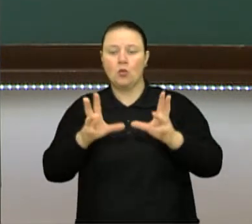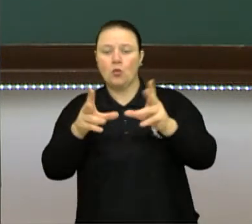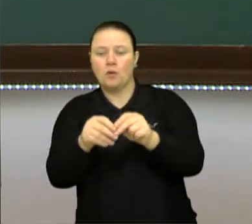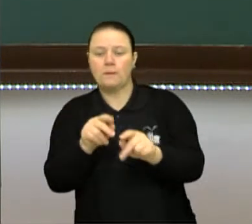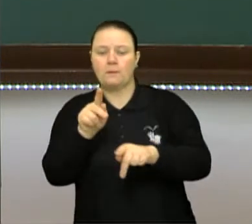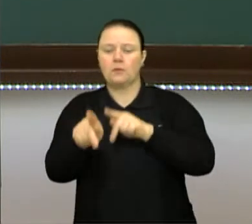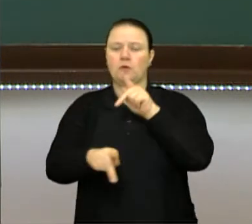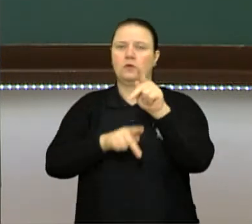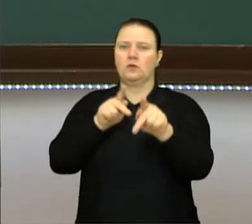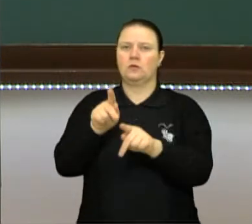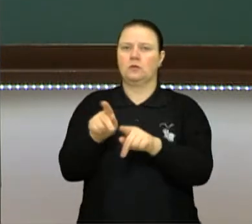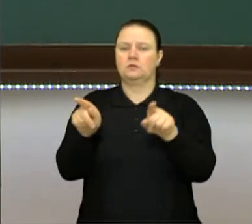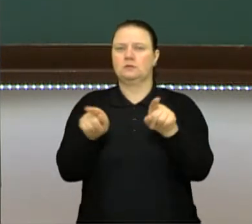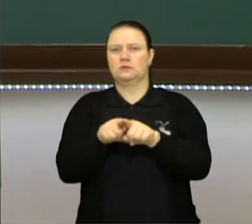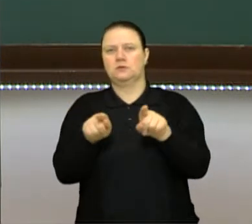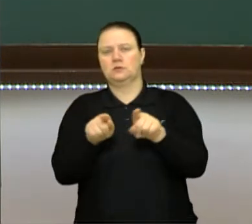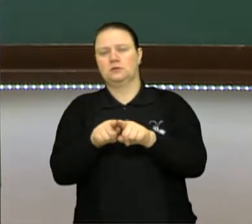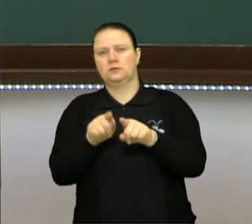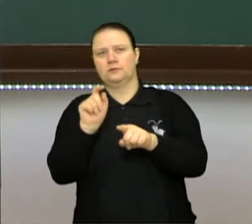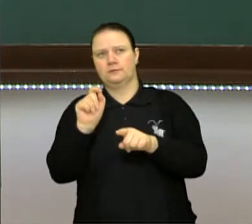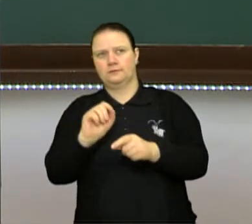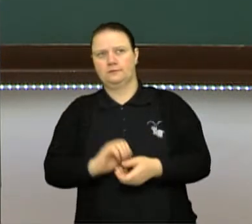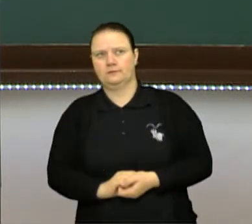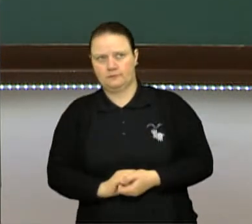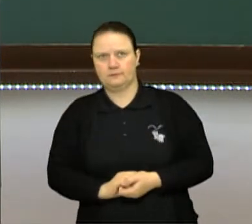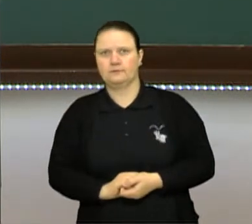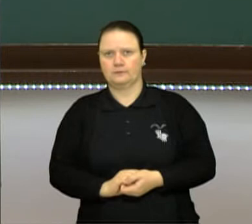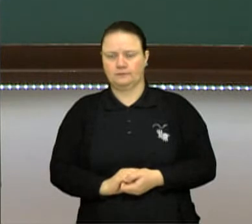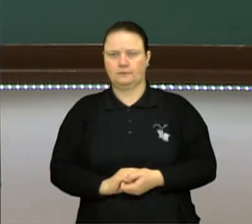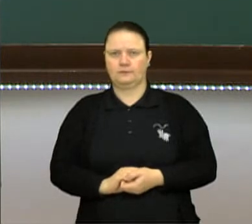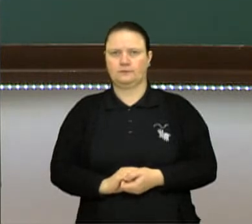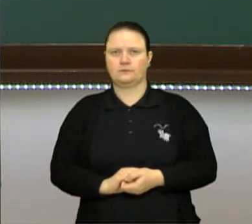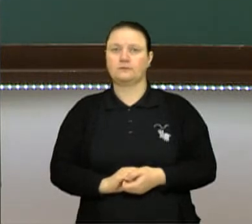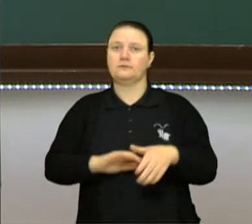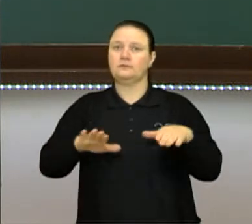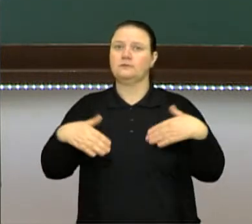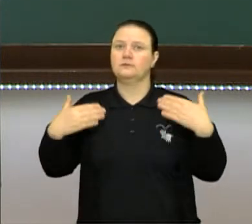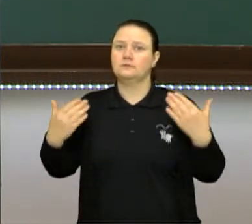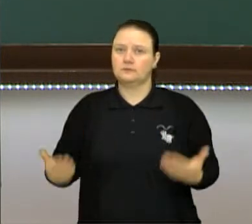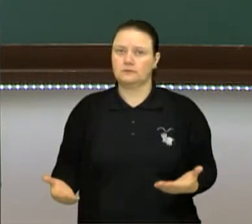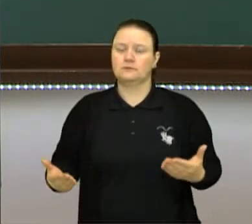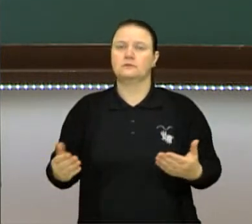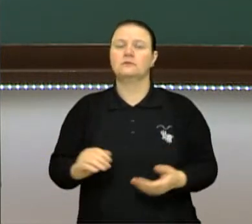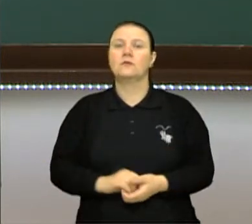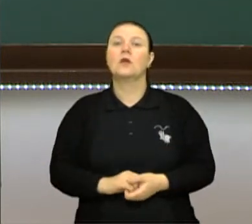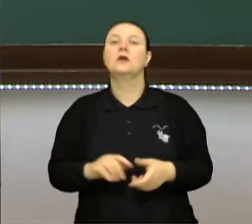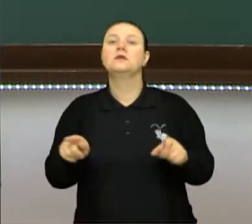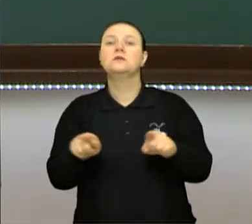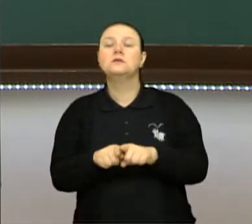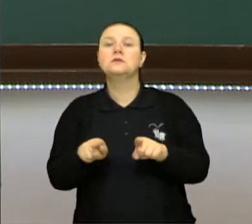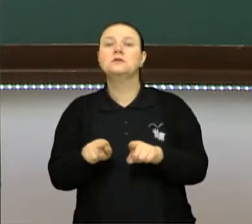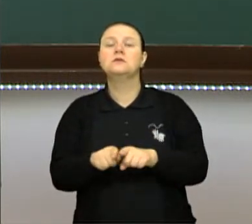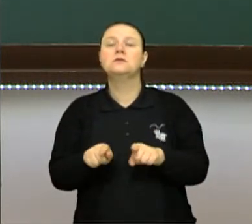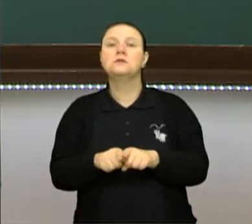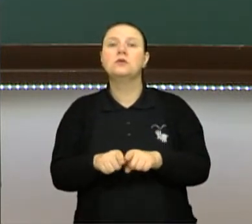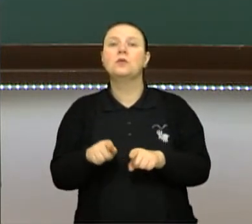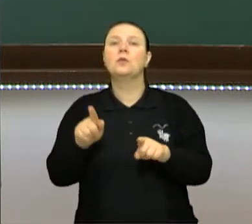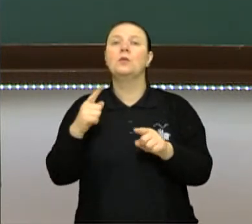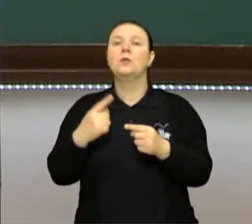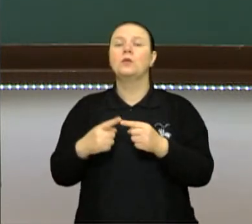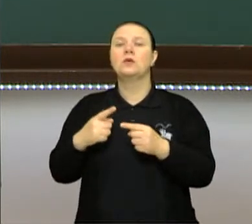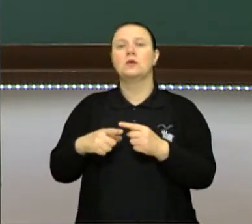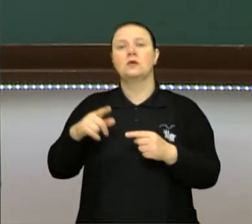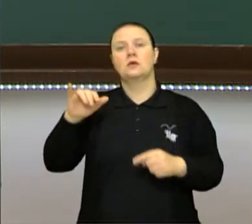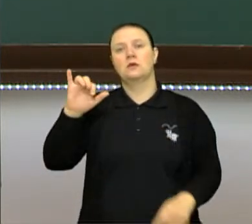e que estabelece uma nova conotação geopolítica à região, que se assenta ainda mais porque o Iraque